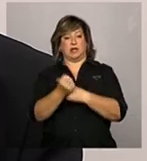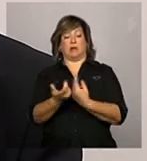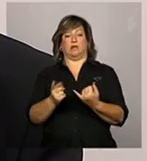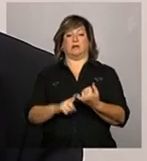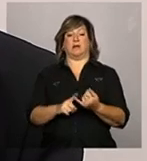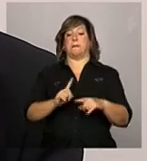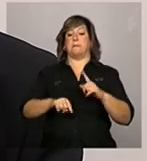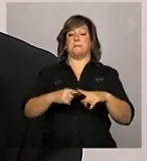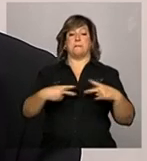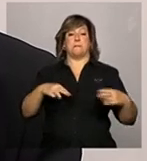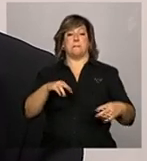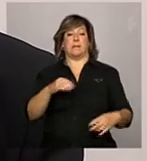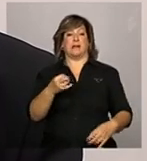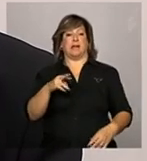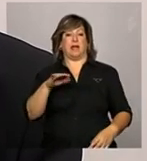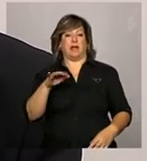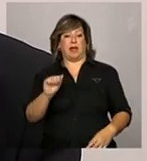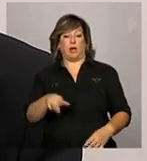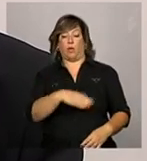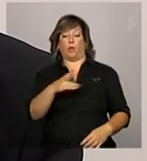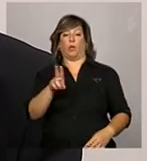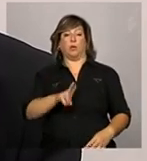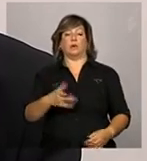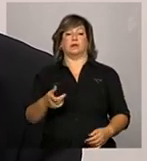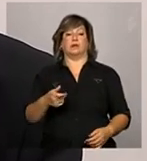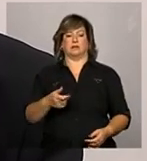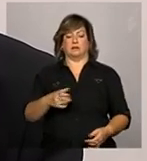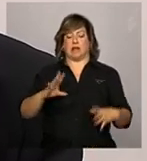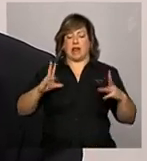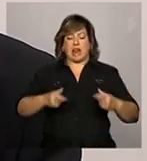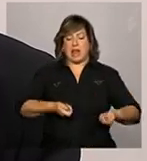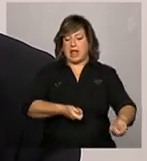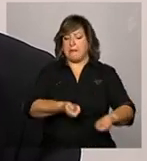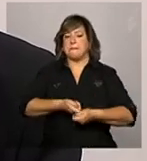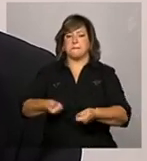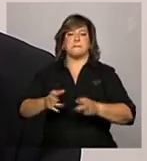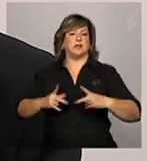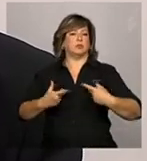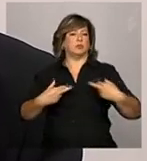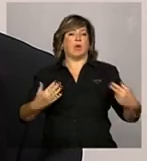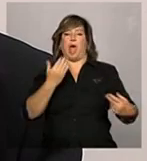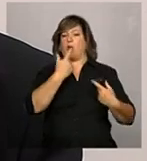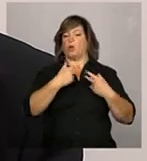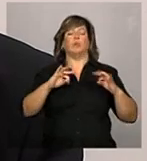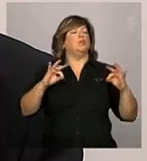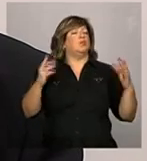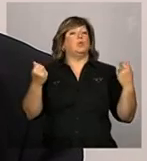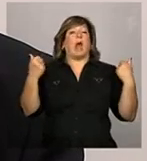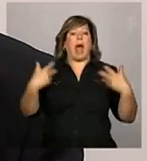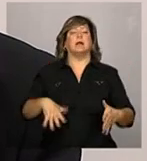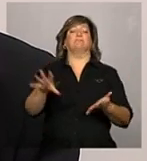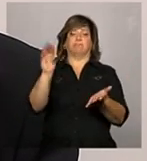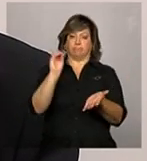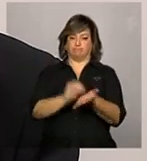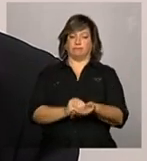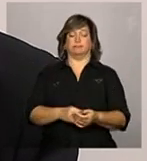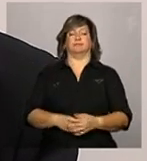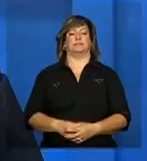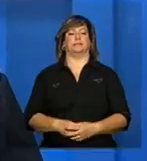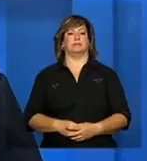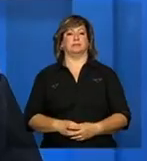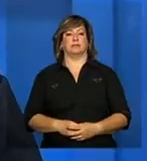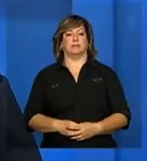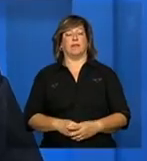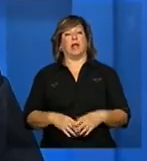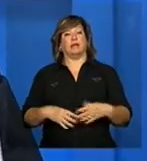expediente, seja com a aquisição de matéria de limpeza, de alimentos alimentícios, enfim, os demais gastos. Bom, vocês fizeram